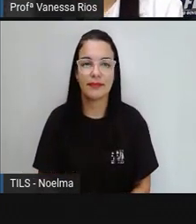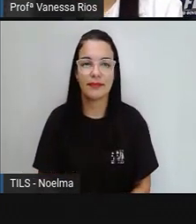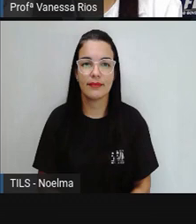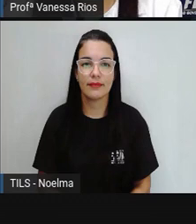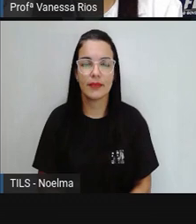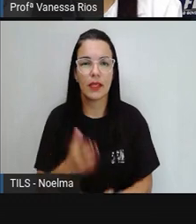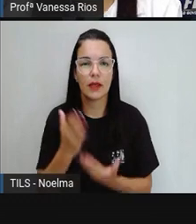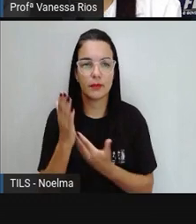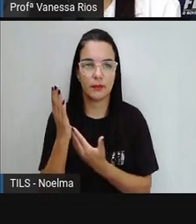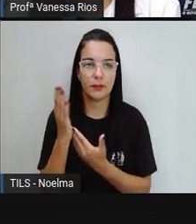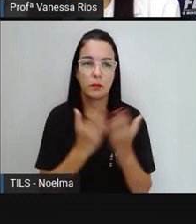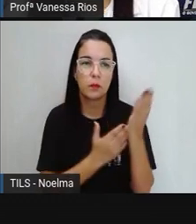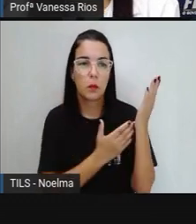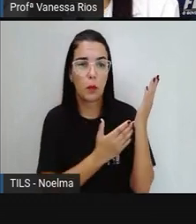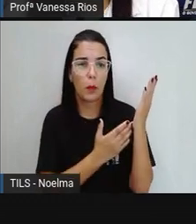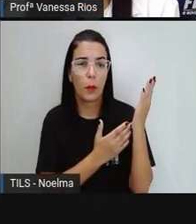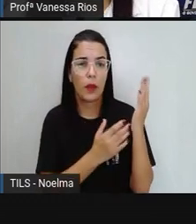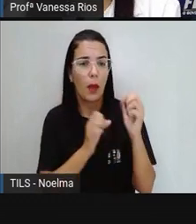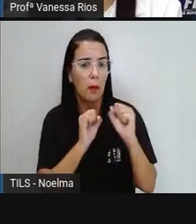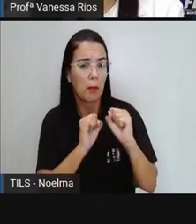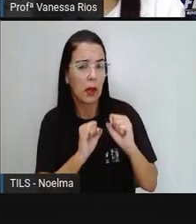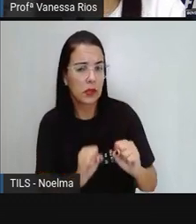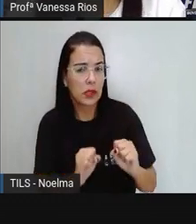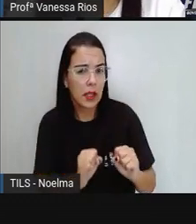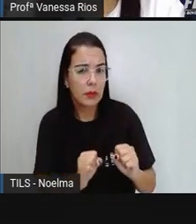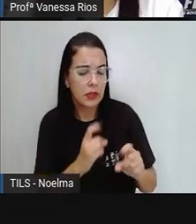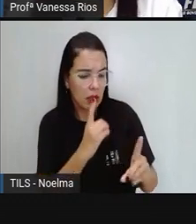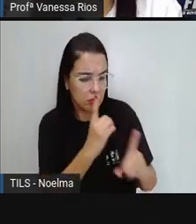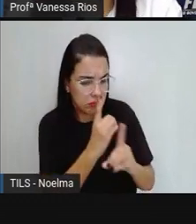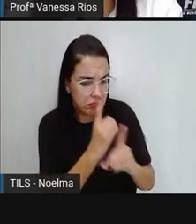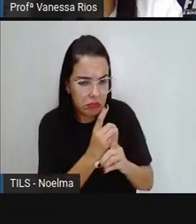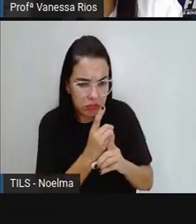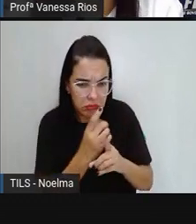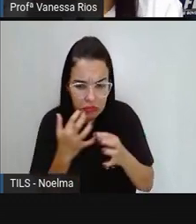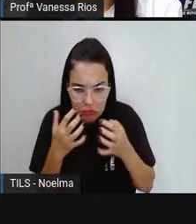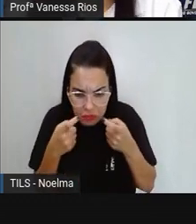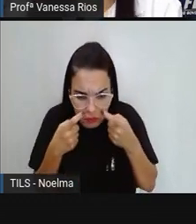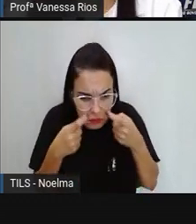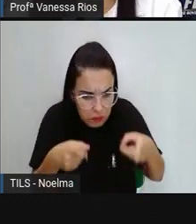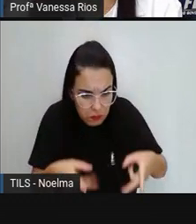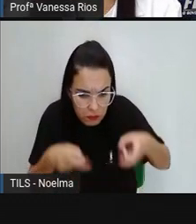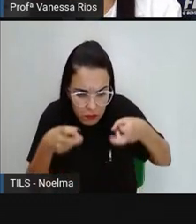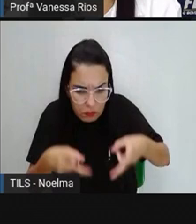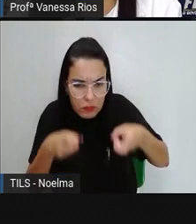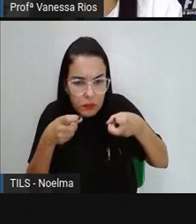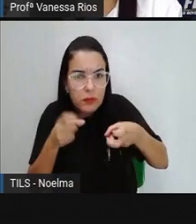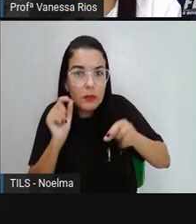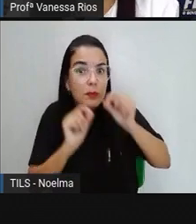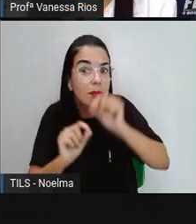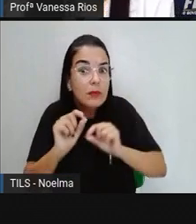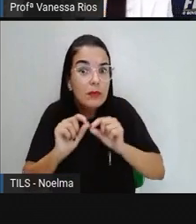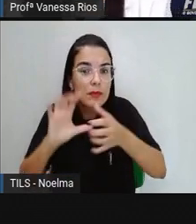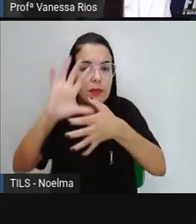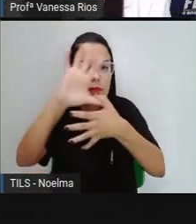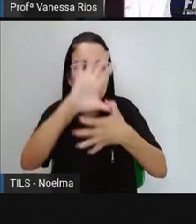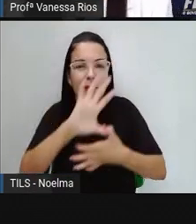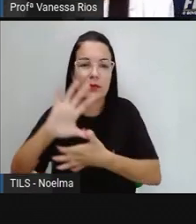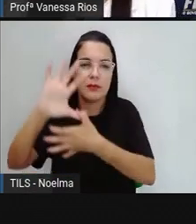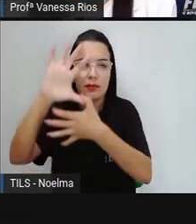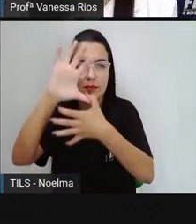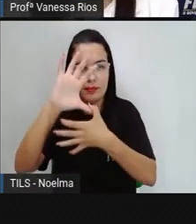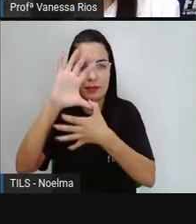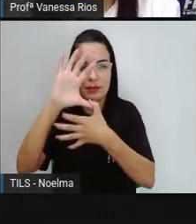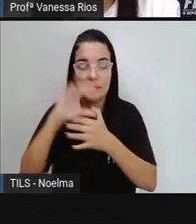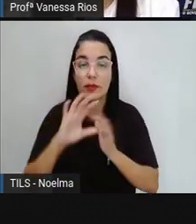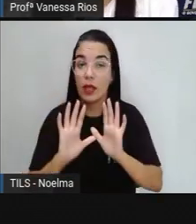Podemos localizar a Bahia observando um mapa. Isso mesmo, né? Os mapas